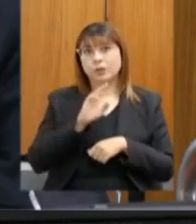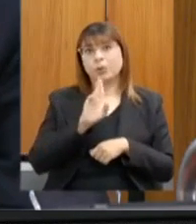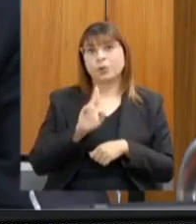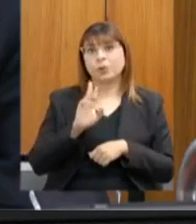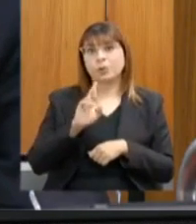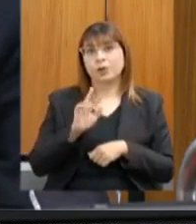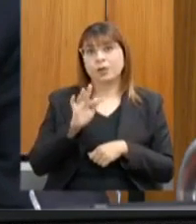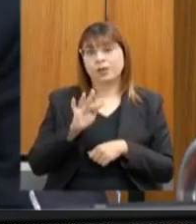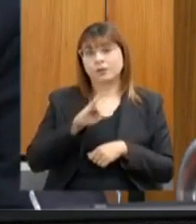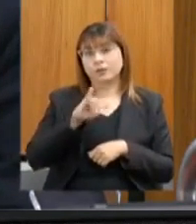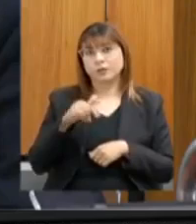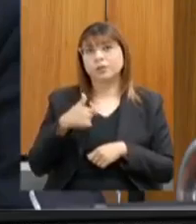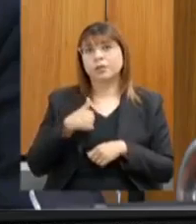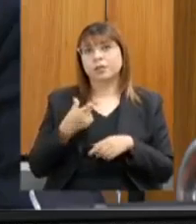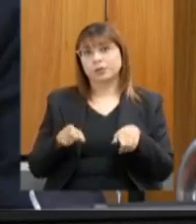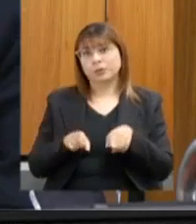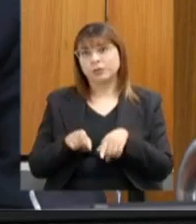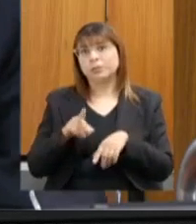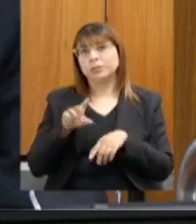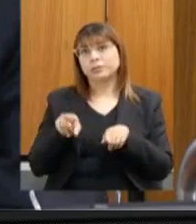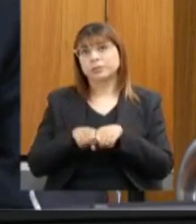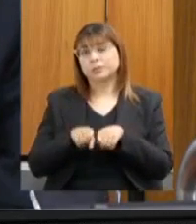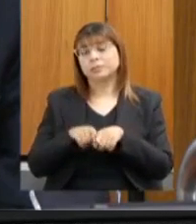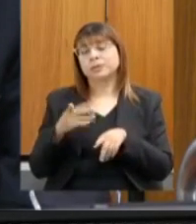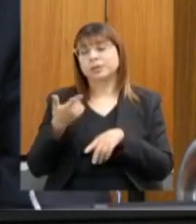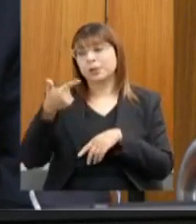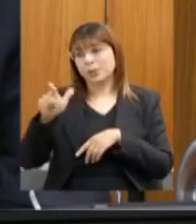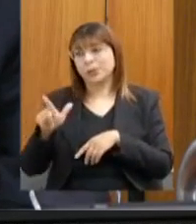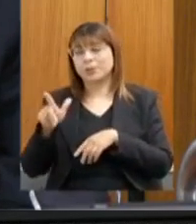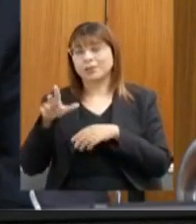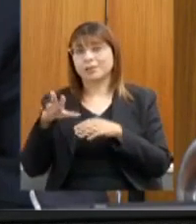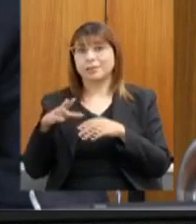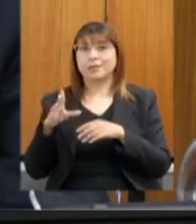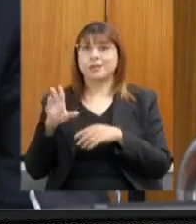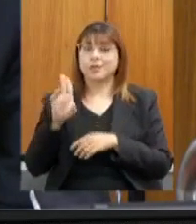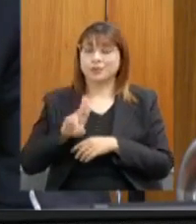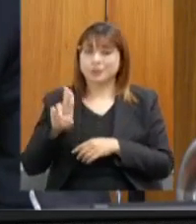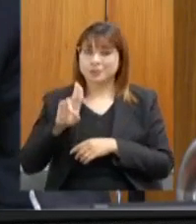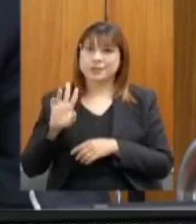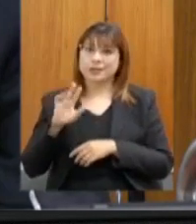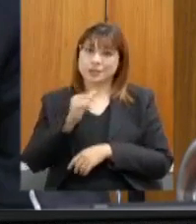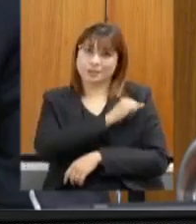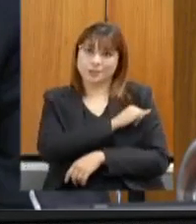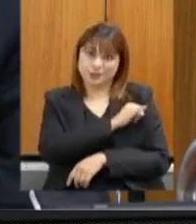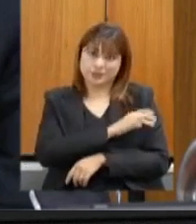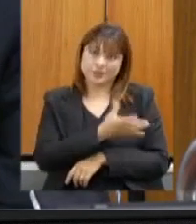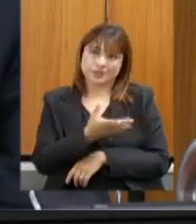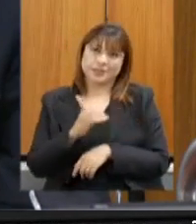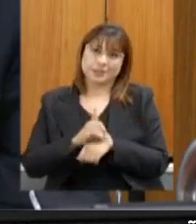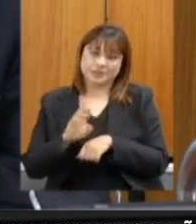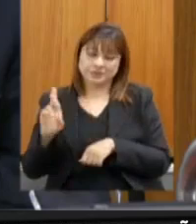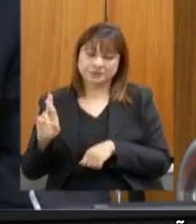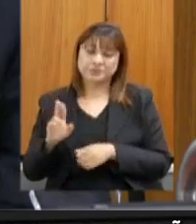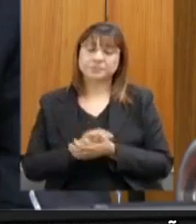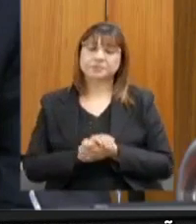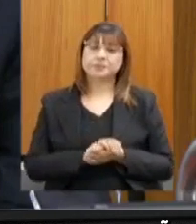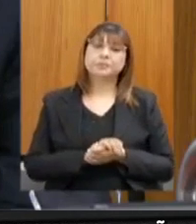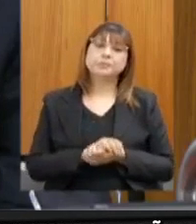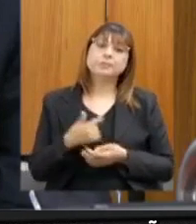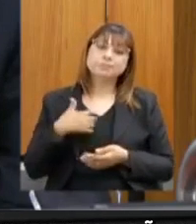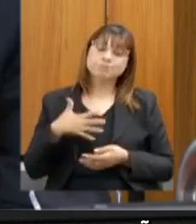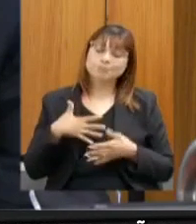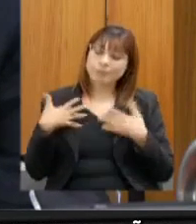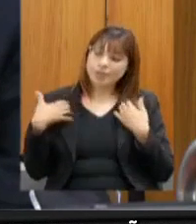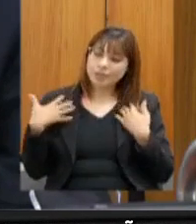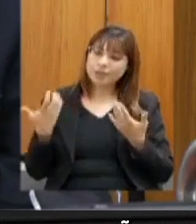tenho doutorado na Universidade Federal Rural do Rio de Janeiro. Então, eu inicio essas palavras dizendo da minha alegria e da minha satisfação